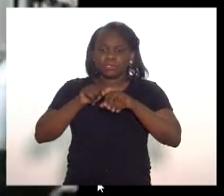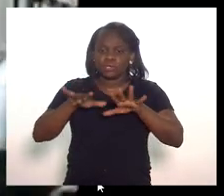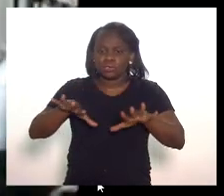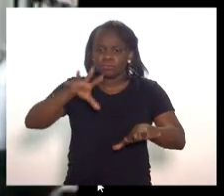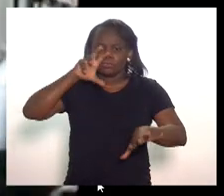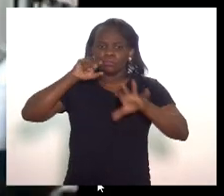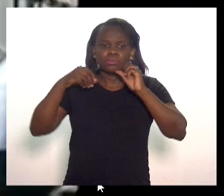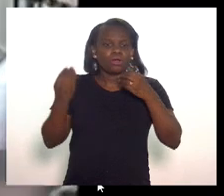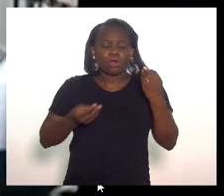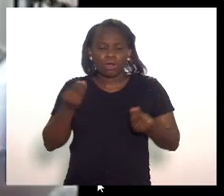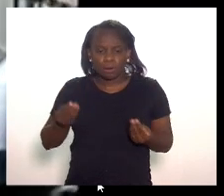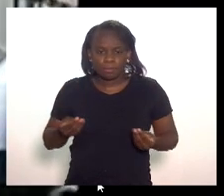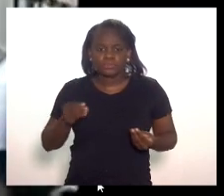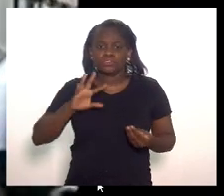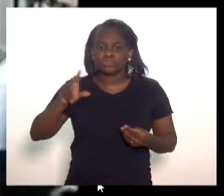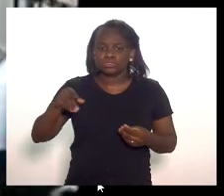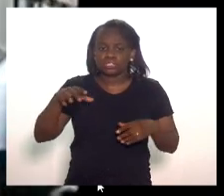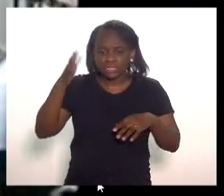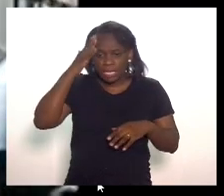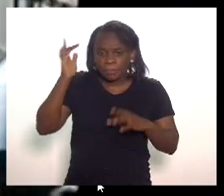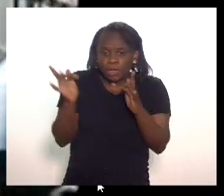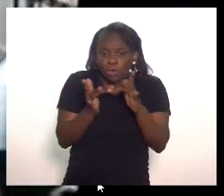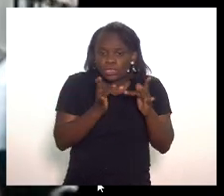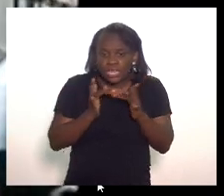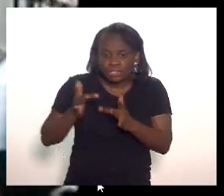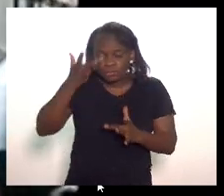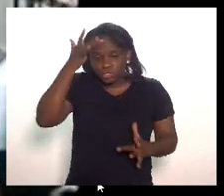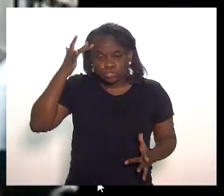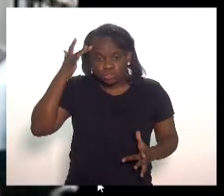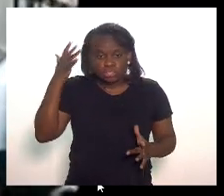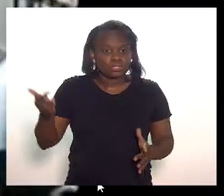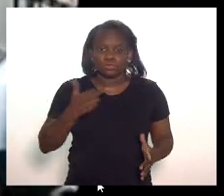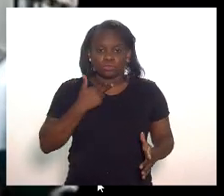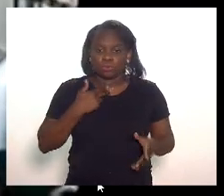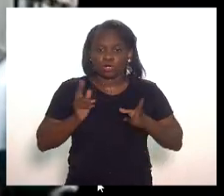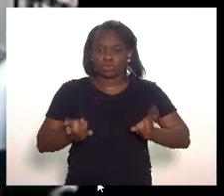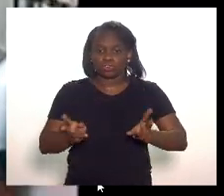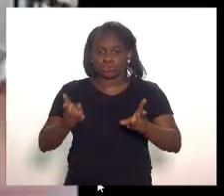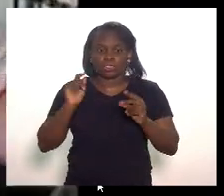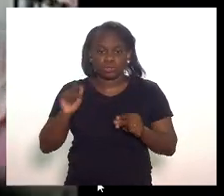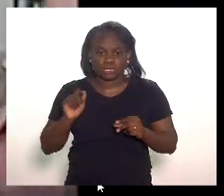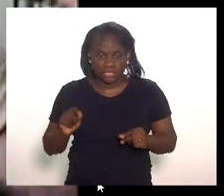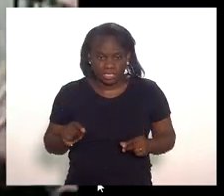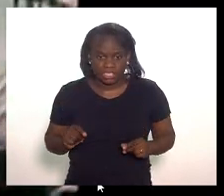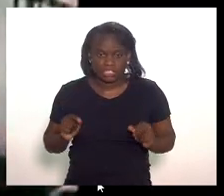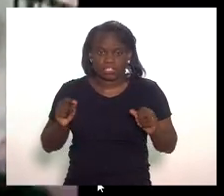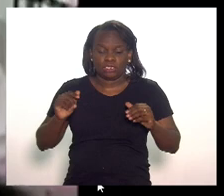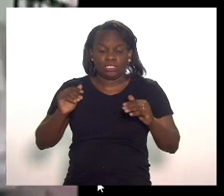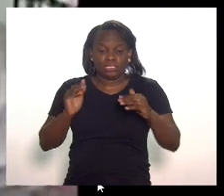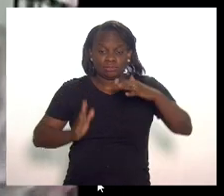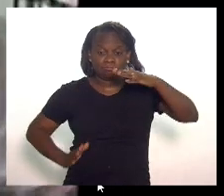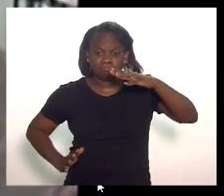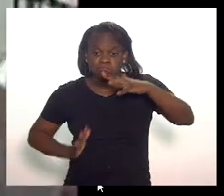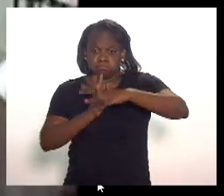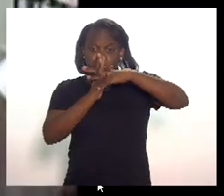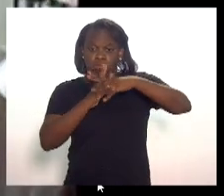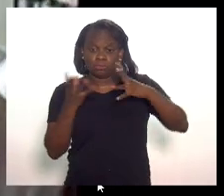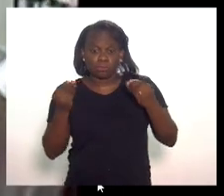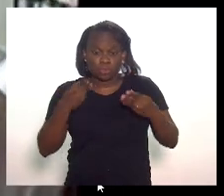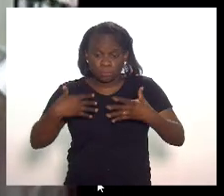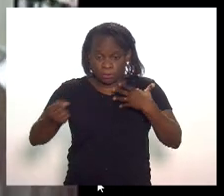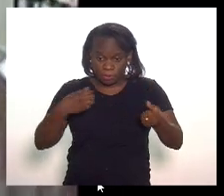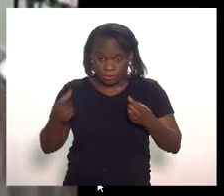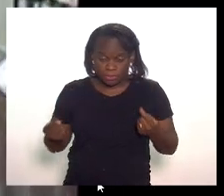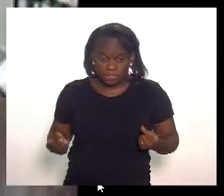ser transmitido é o contato entre as pessoas não pode sustentar que quando o nível de contágio está muito alto